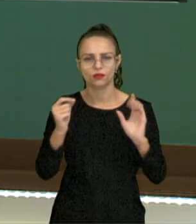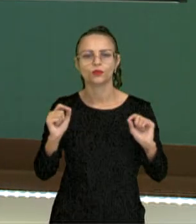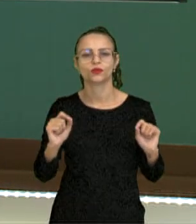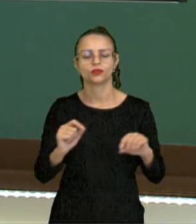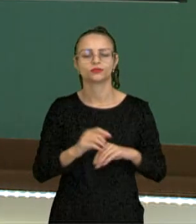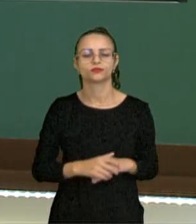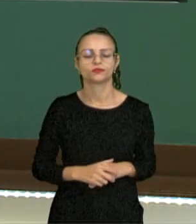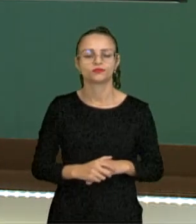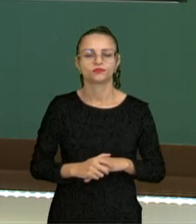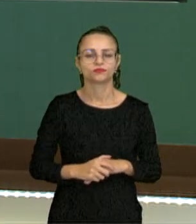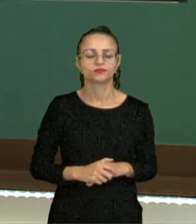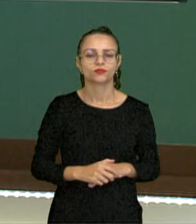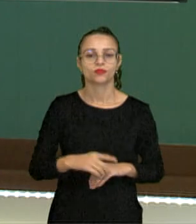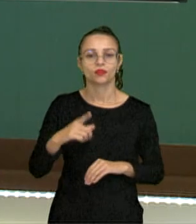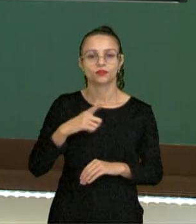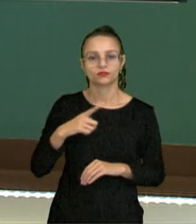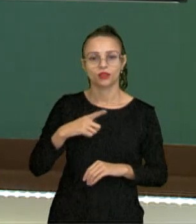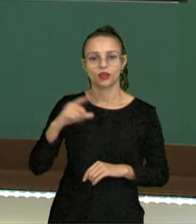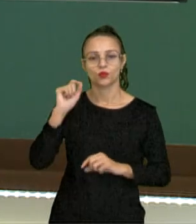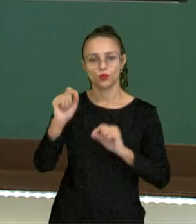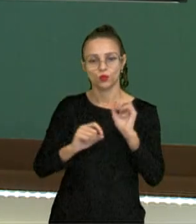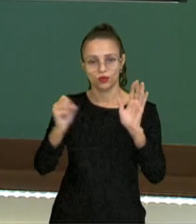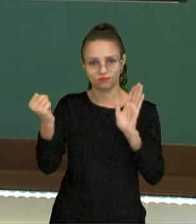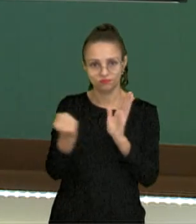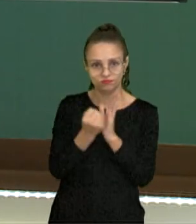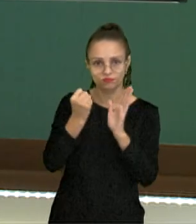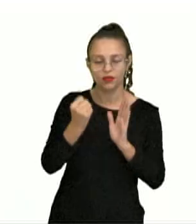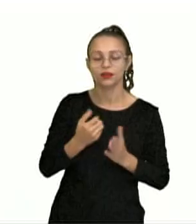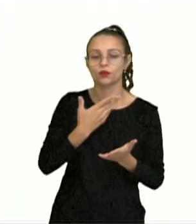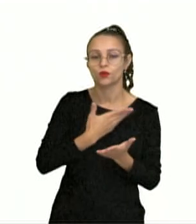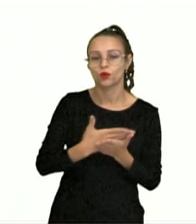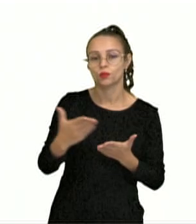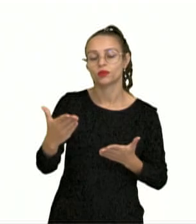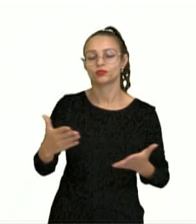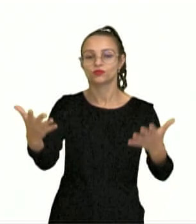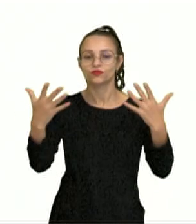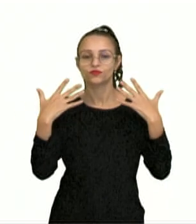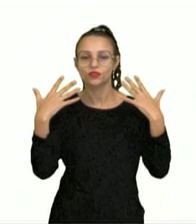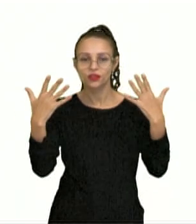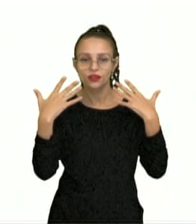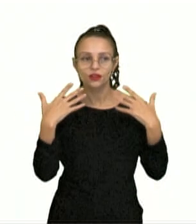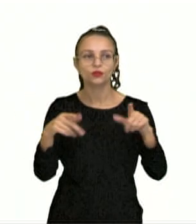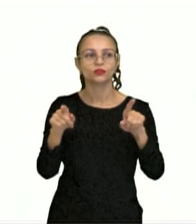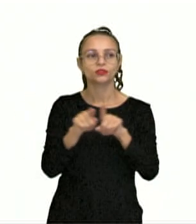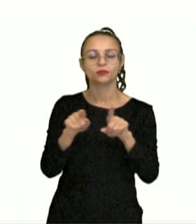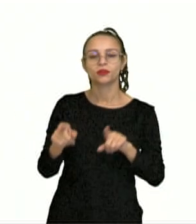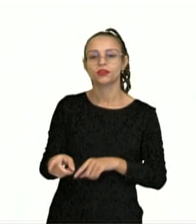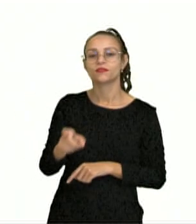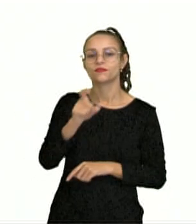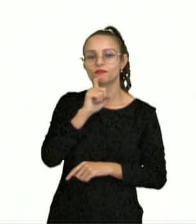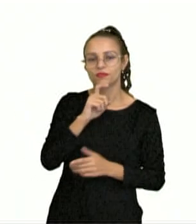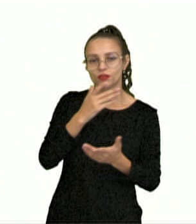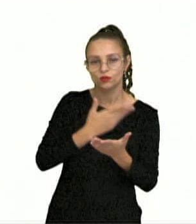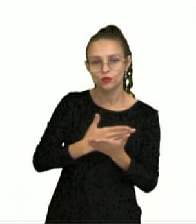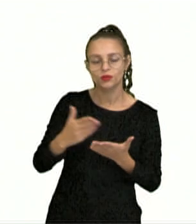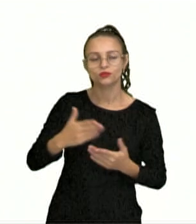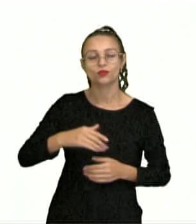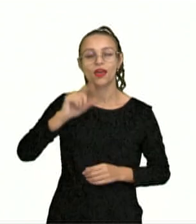nós temos os solstícios que marcam o início do verão e o início do inverno, que é a maior